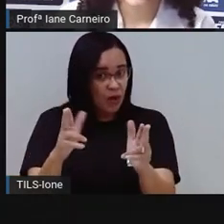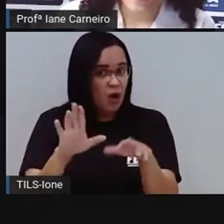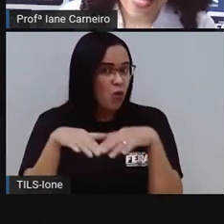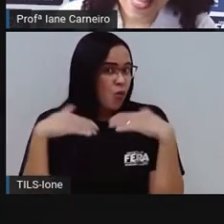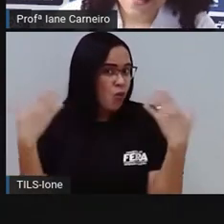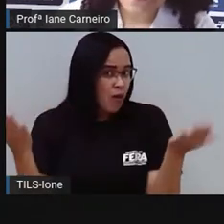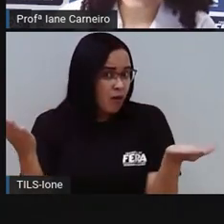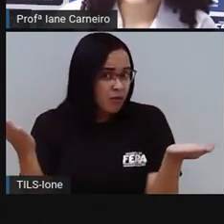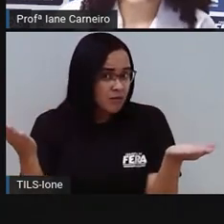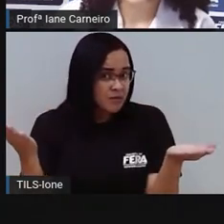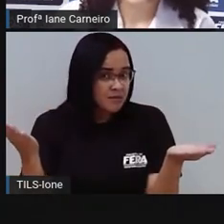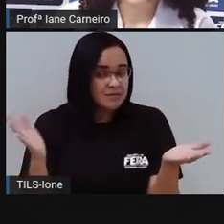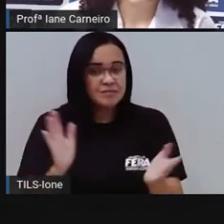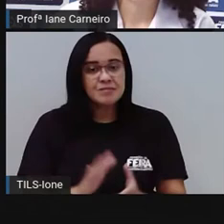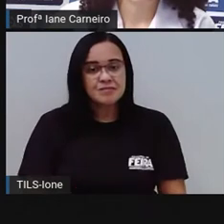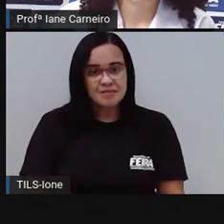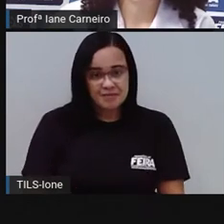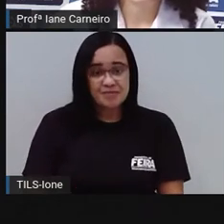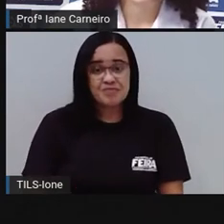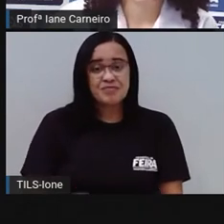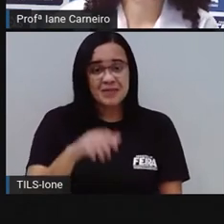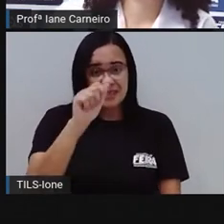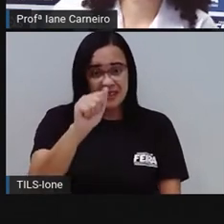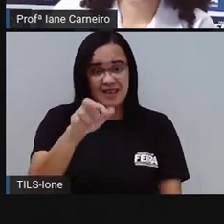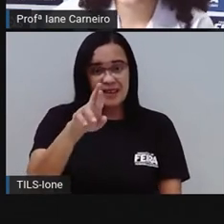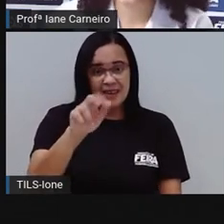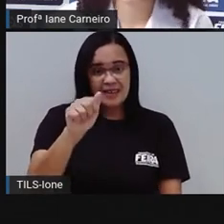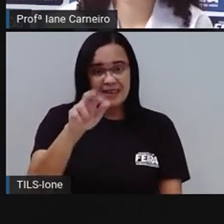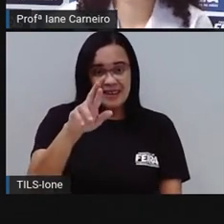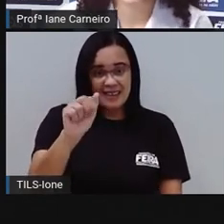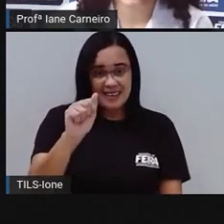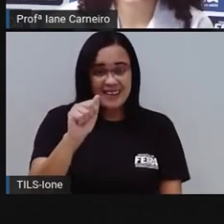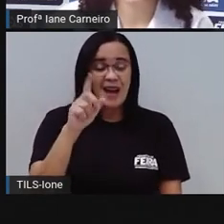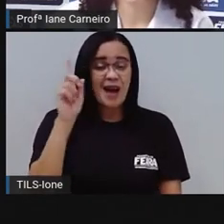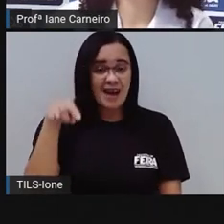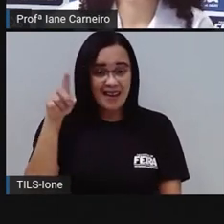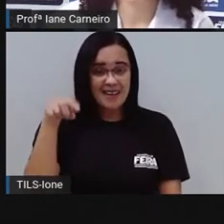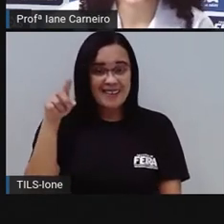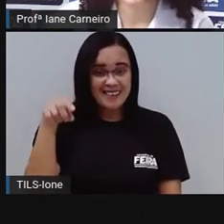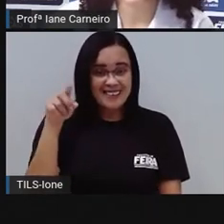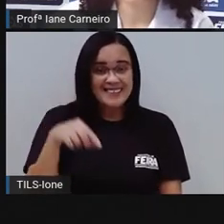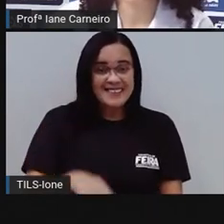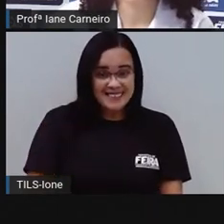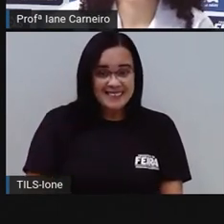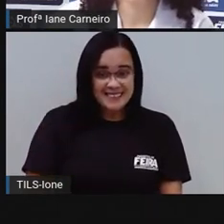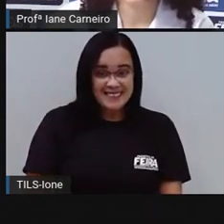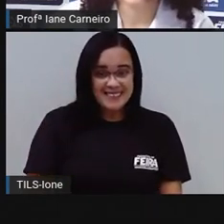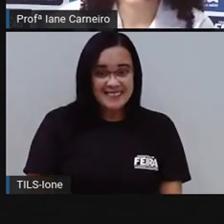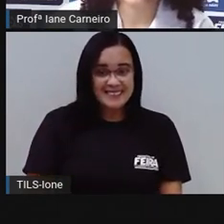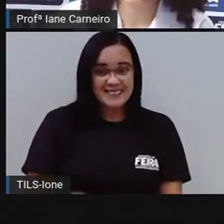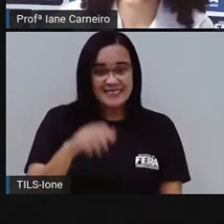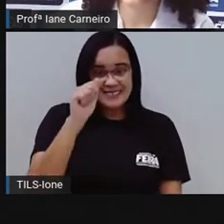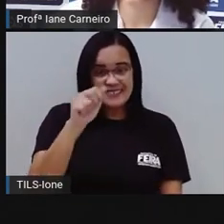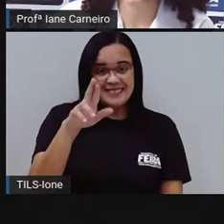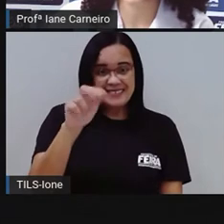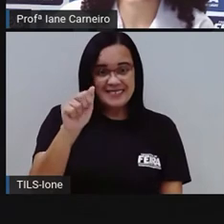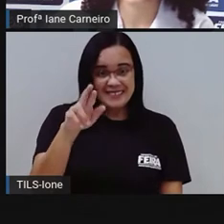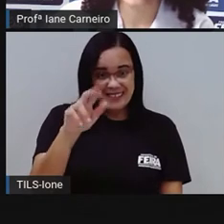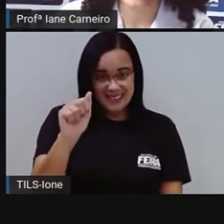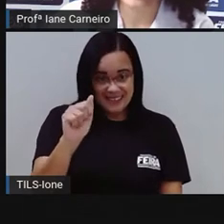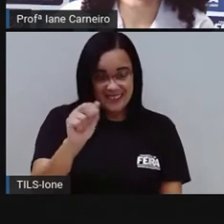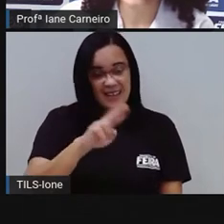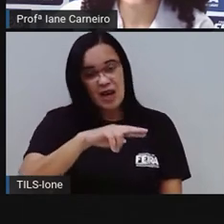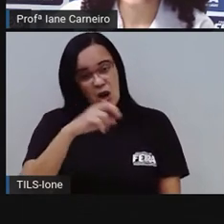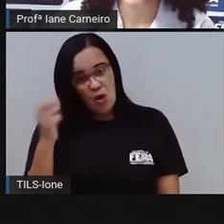É a... Arara. Olha só. Vamos ver se de trás para frente também dá arara. Ó! De frente para trás.